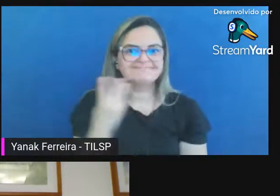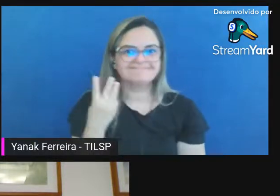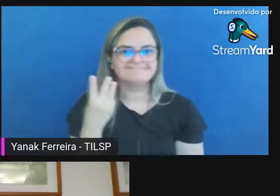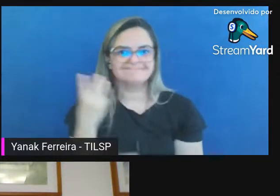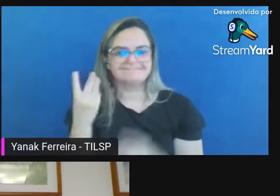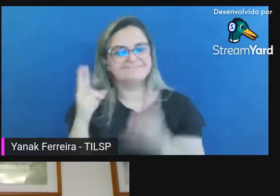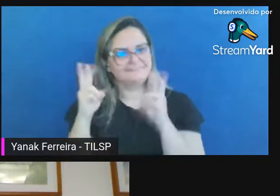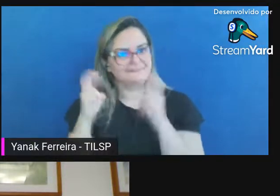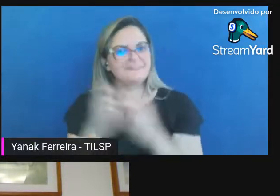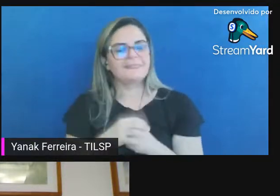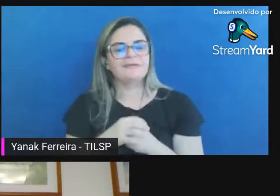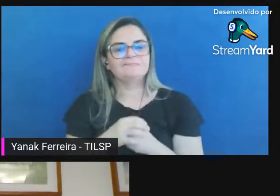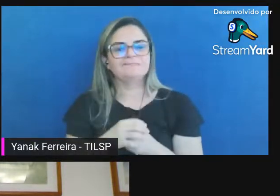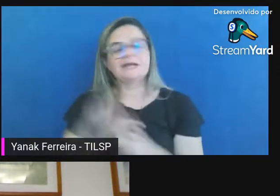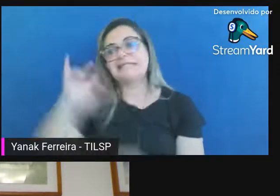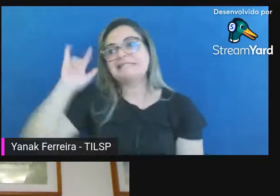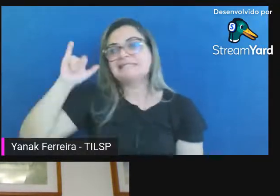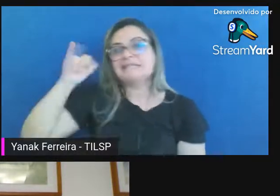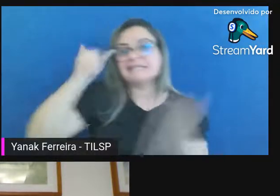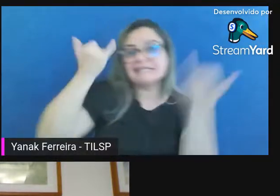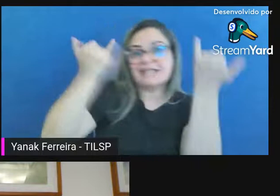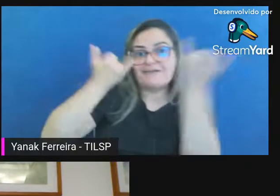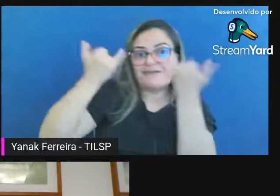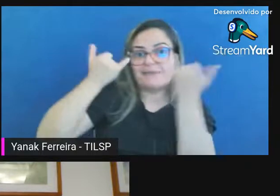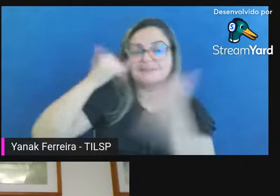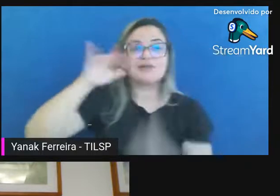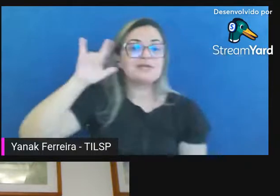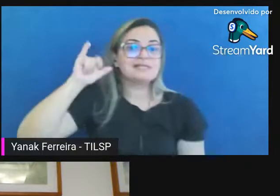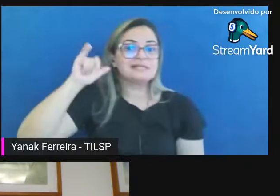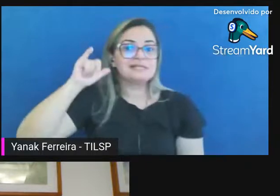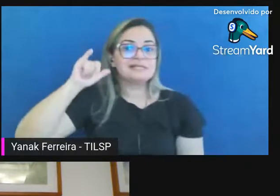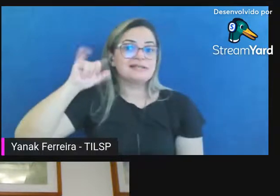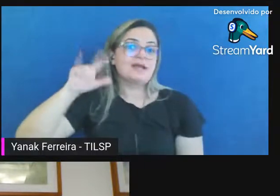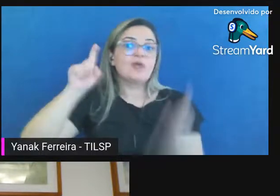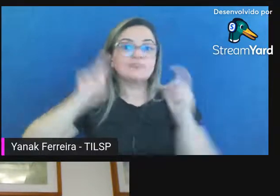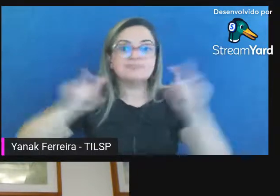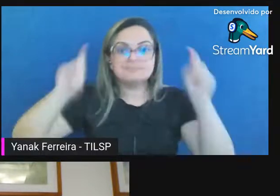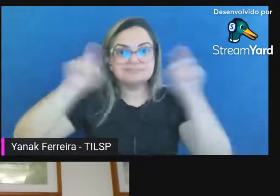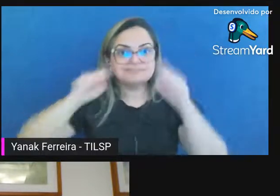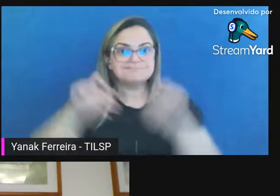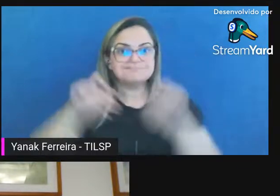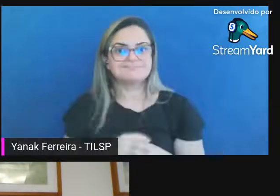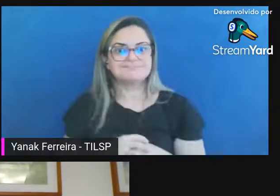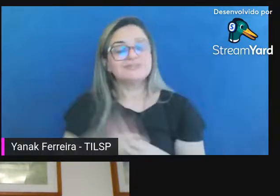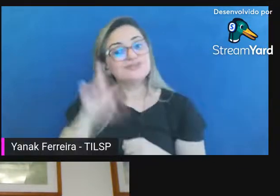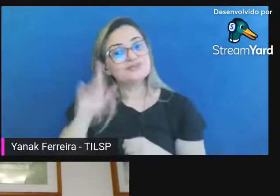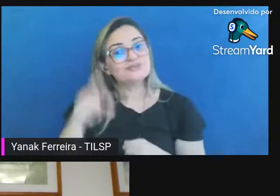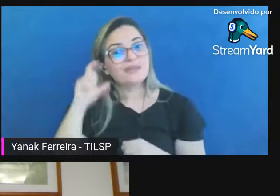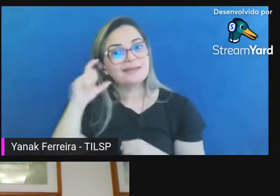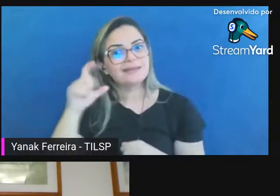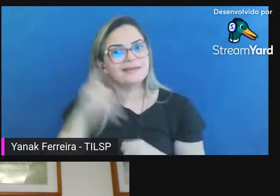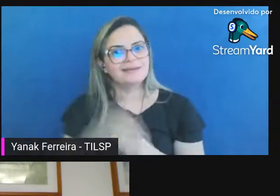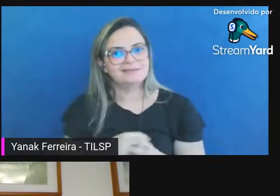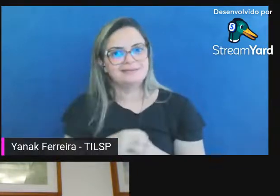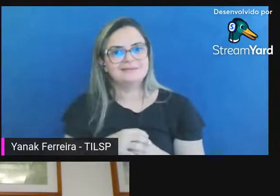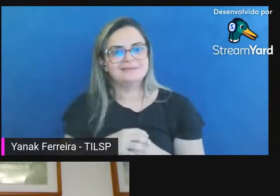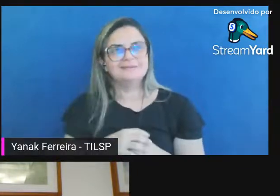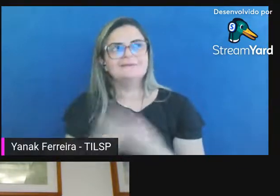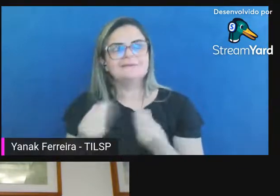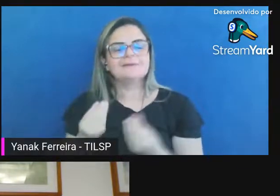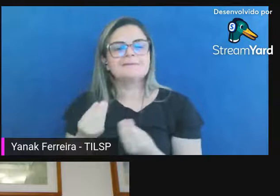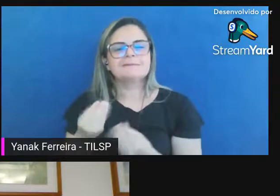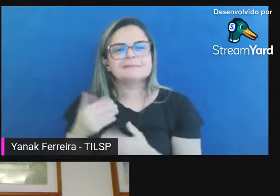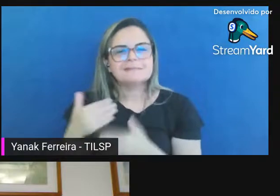ciência da computação esse é o interessante Matheus cada vez mais melhorado